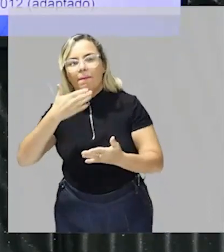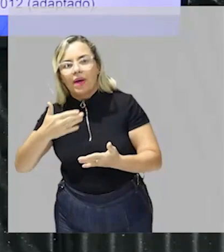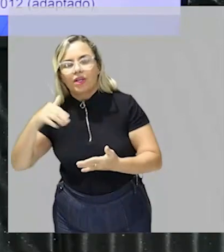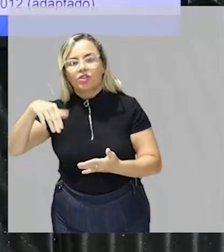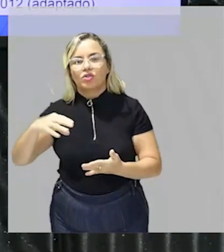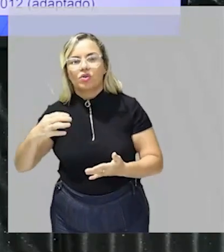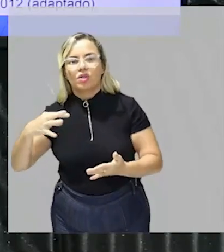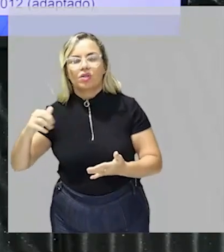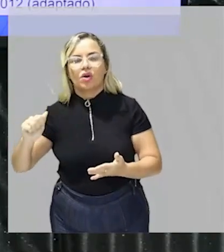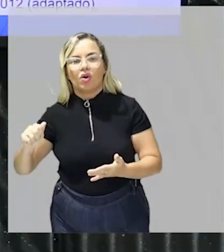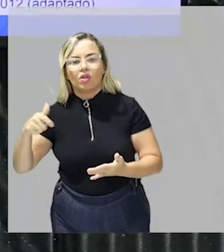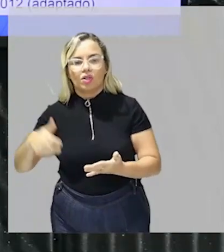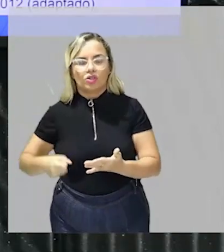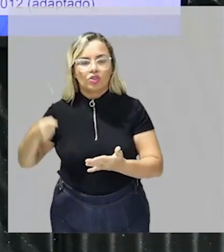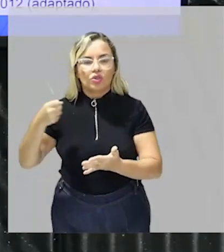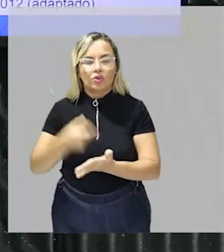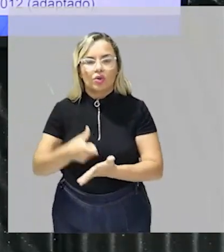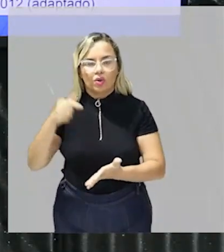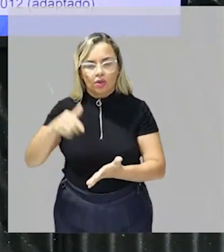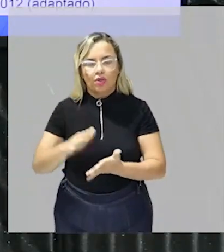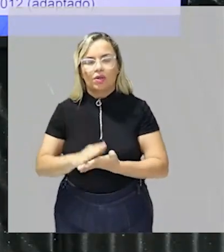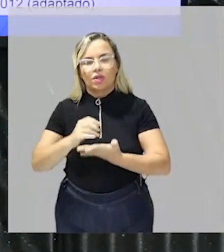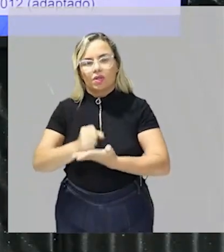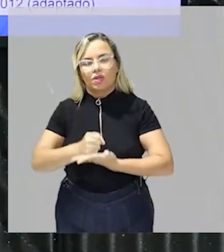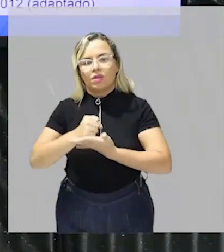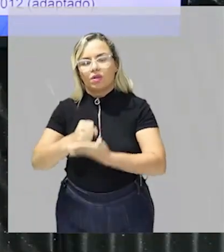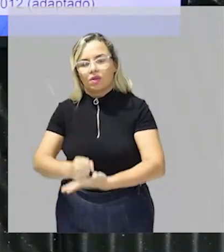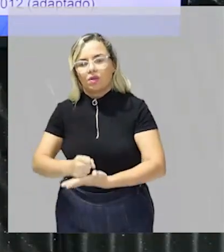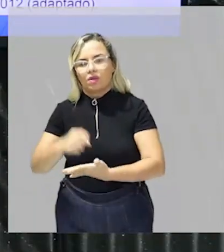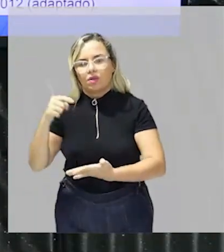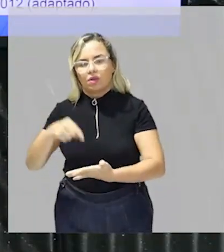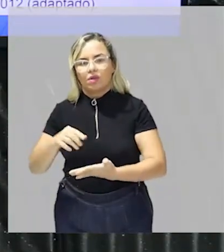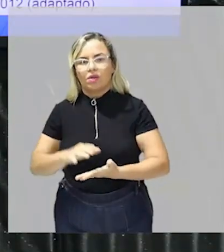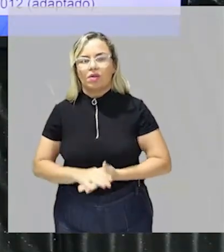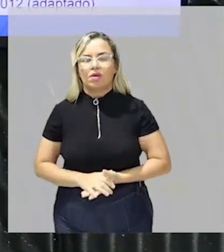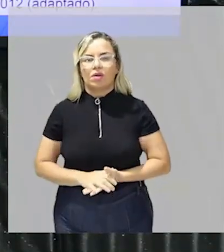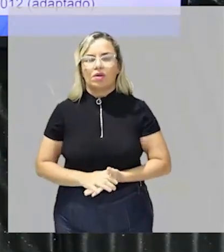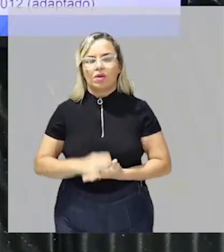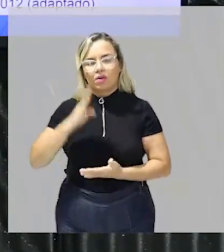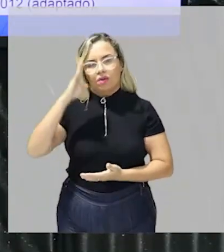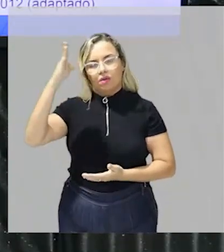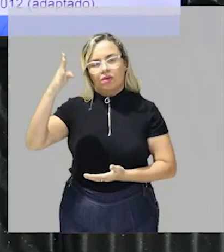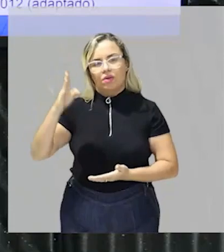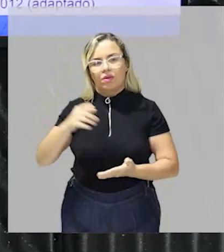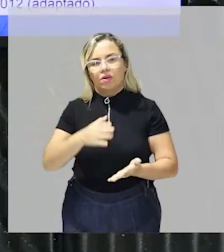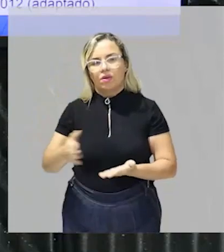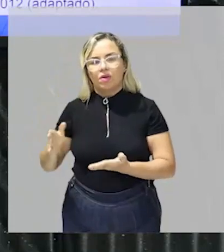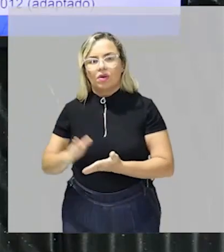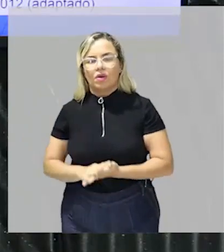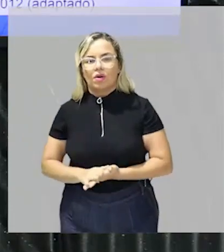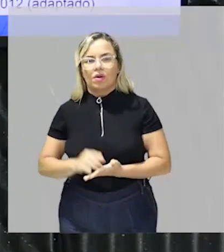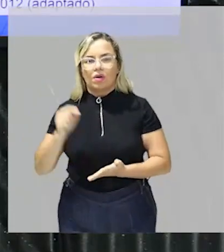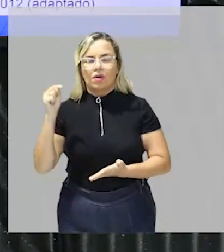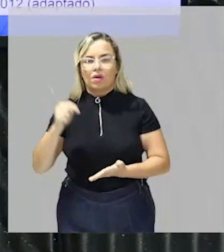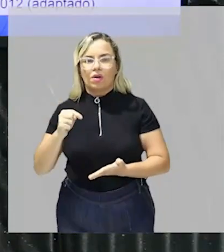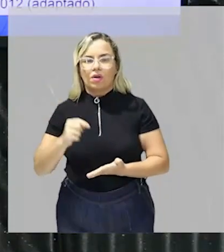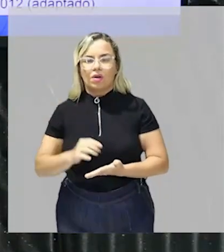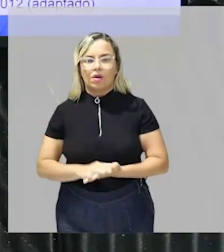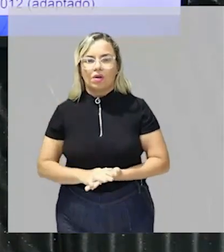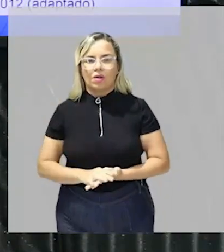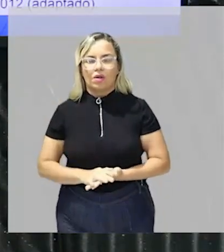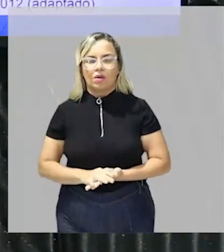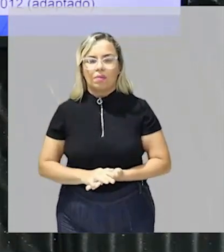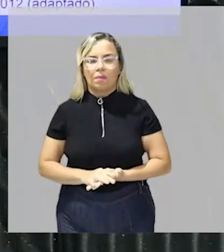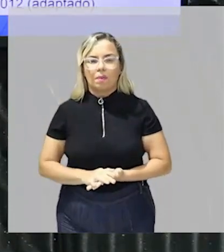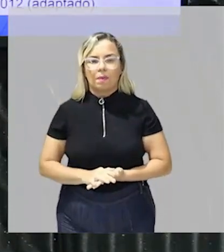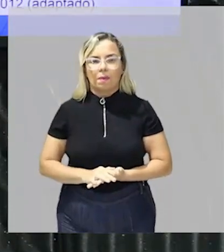deixar a sua nota porque isso também vai ajudar e tal eles tiram a parte principal da nota que é onde tem os dados pessoais cpf essas coisas